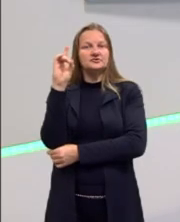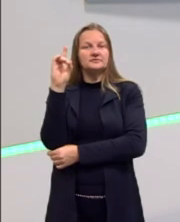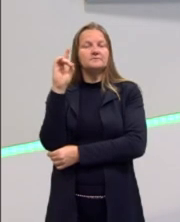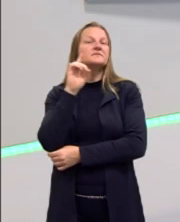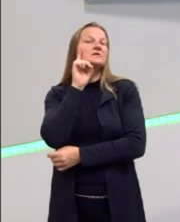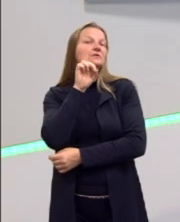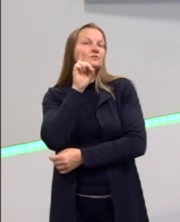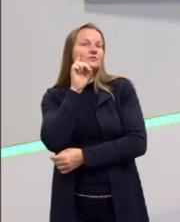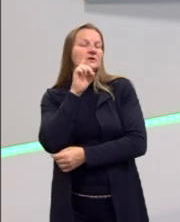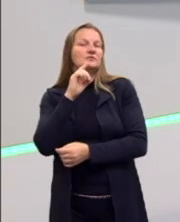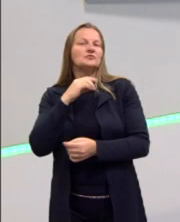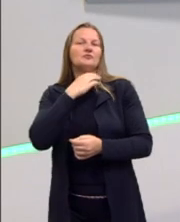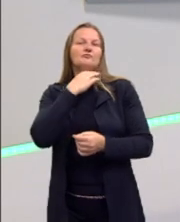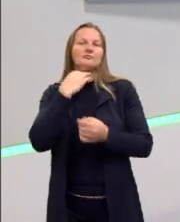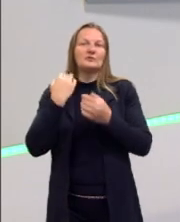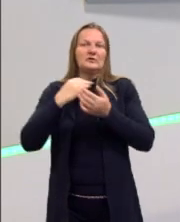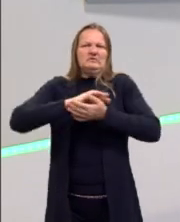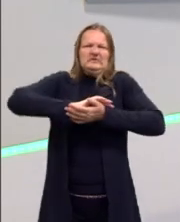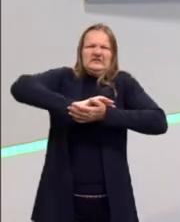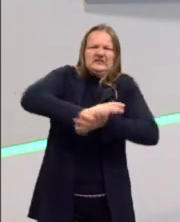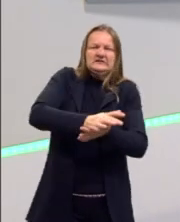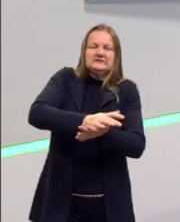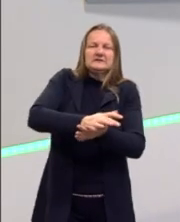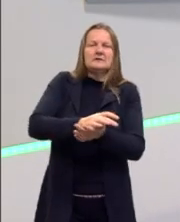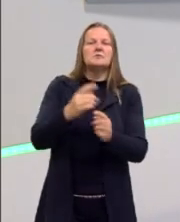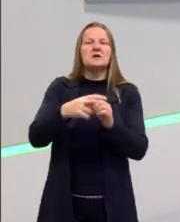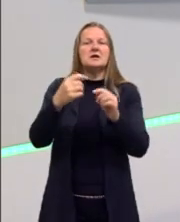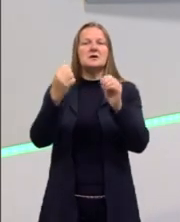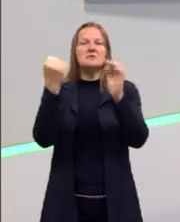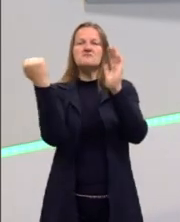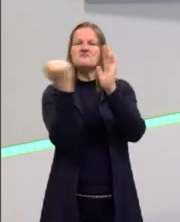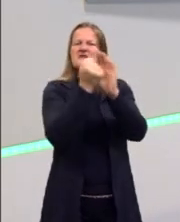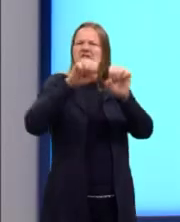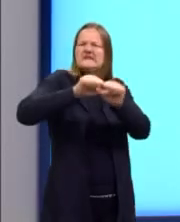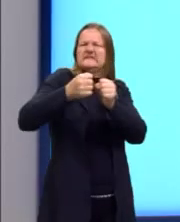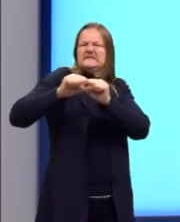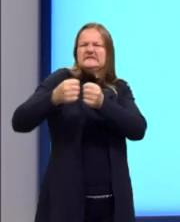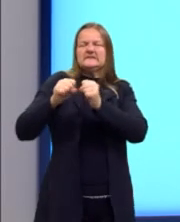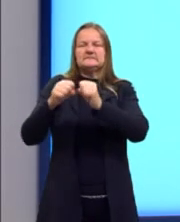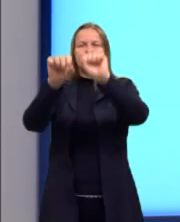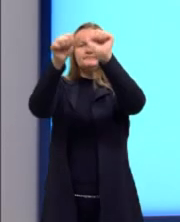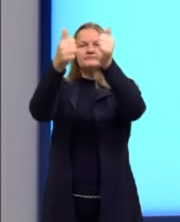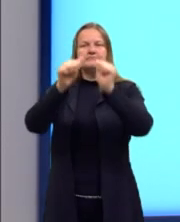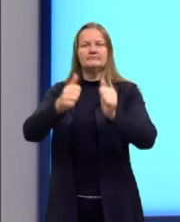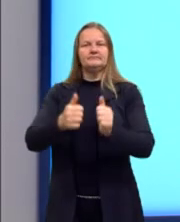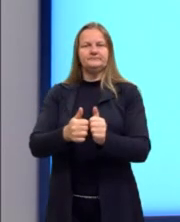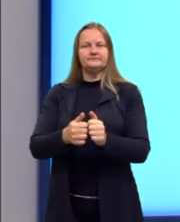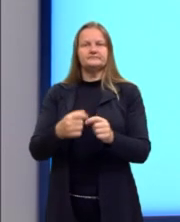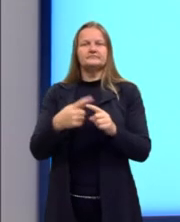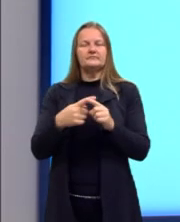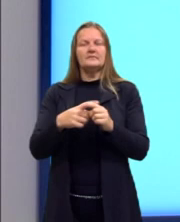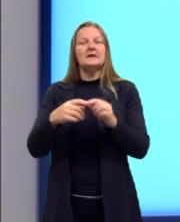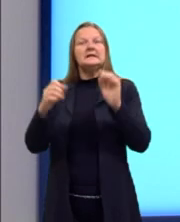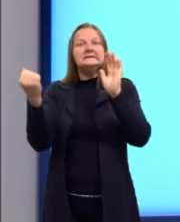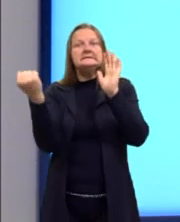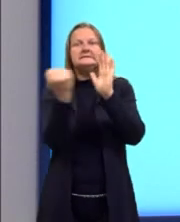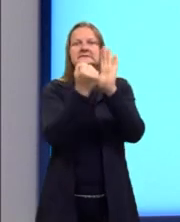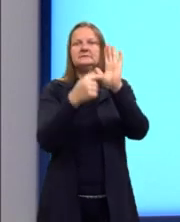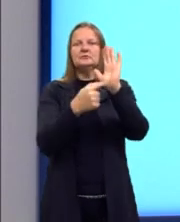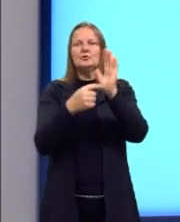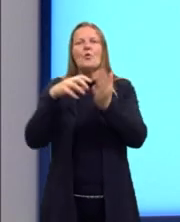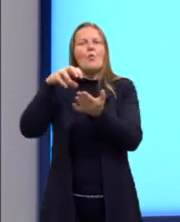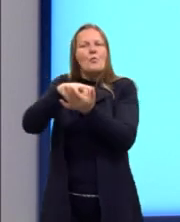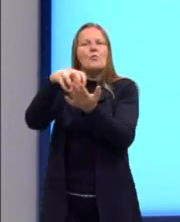essas estátuas que eram símbolos coloniais. E esse general Storms, a gente vai falar um pouquinho mais sobre ele também.